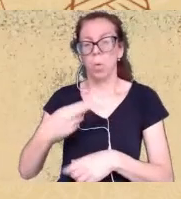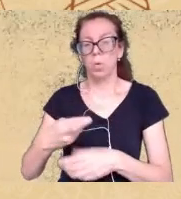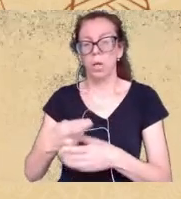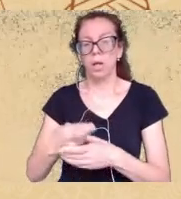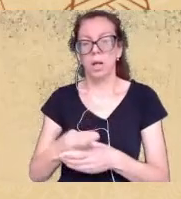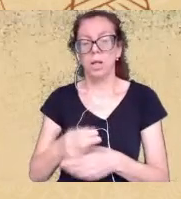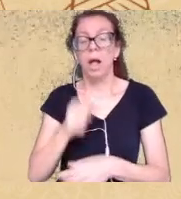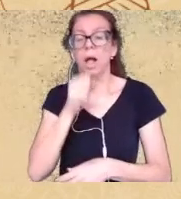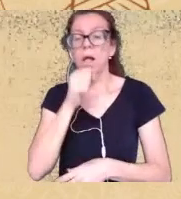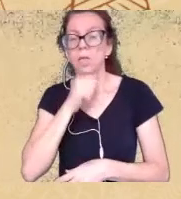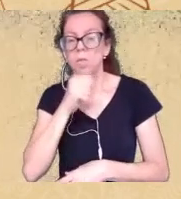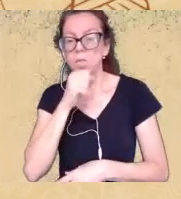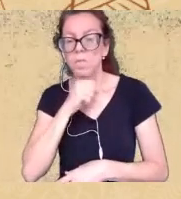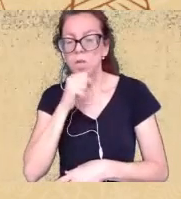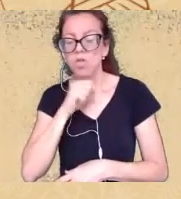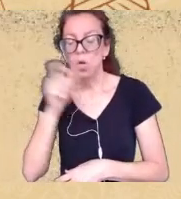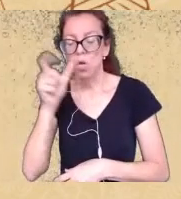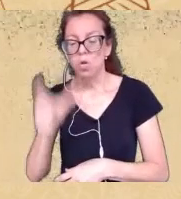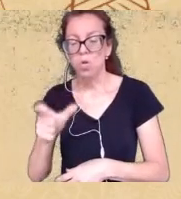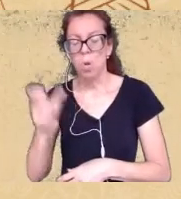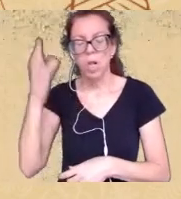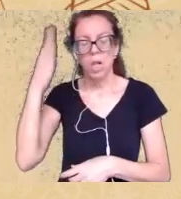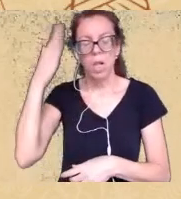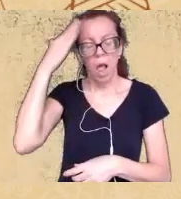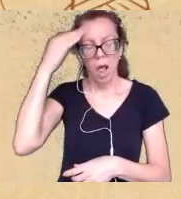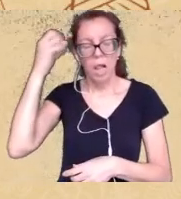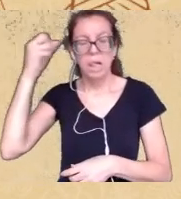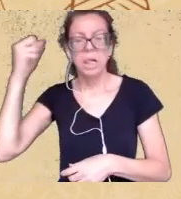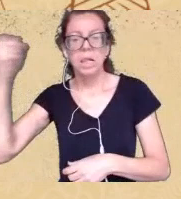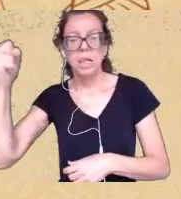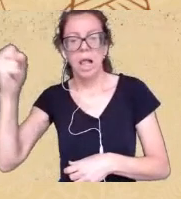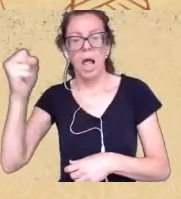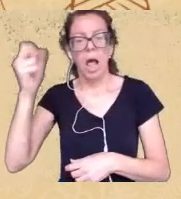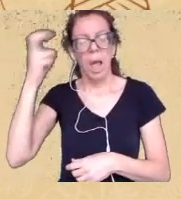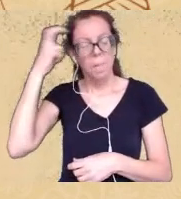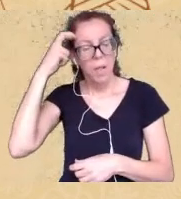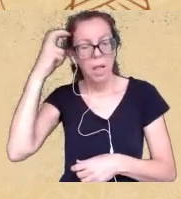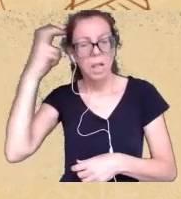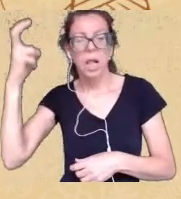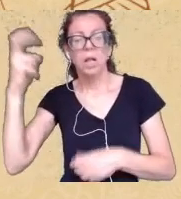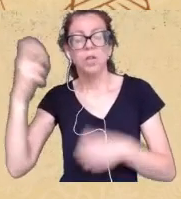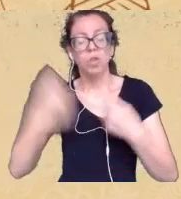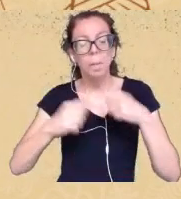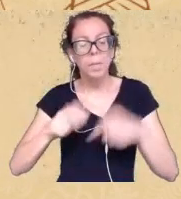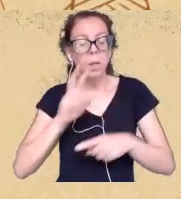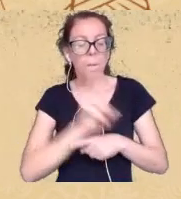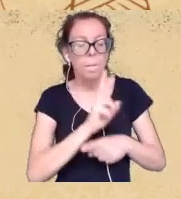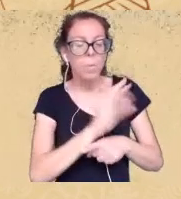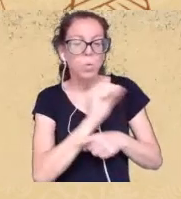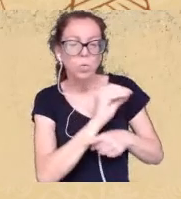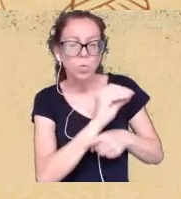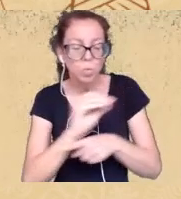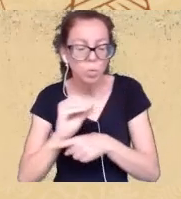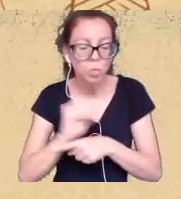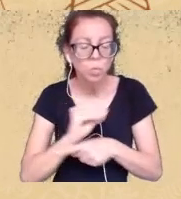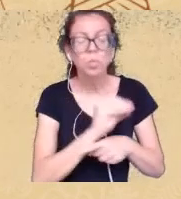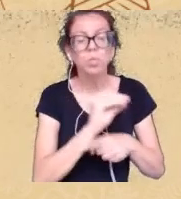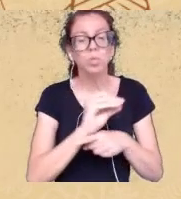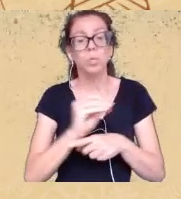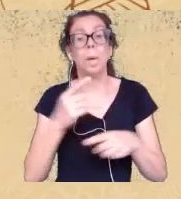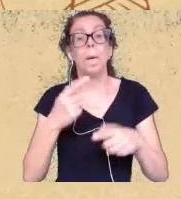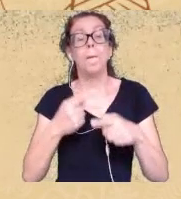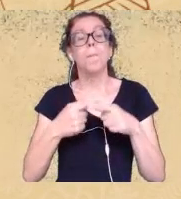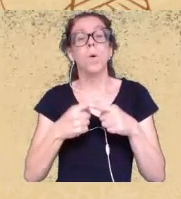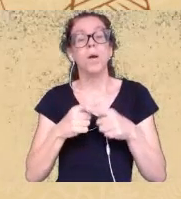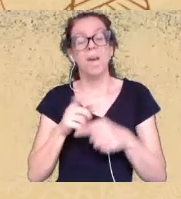são para serem cuidadas tratadas de forma mais especial do mundo porque elas agregam um